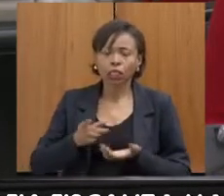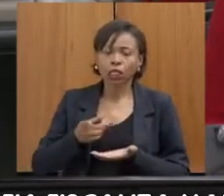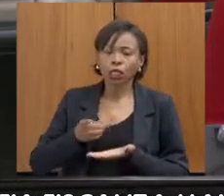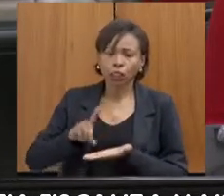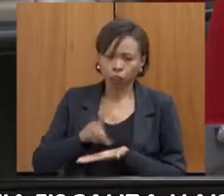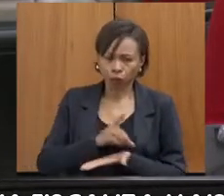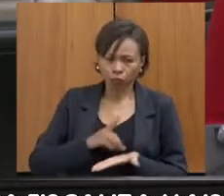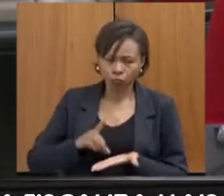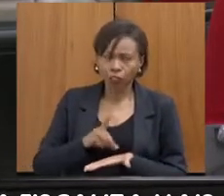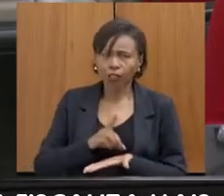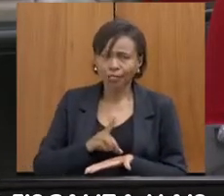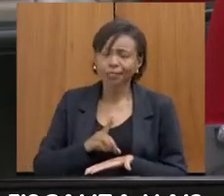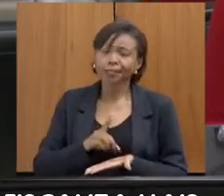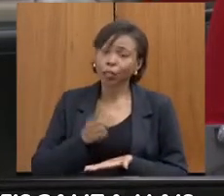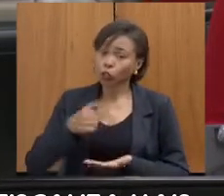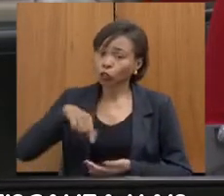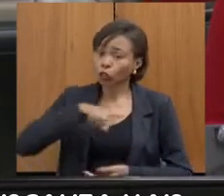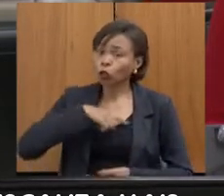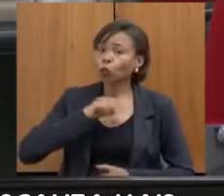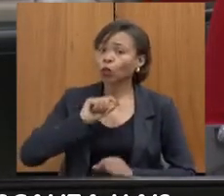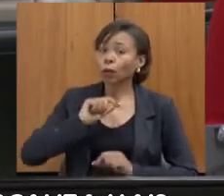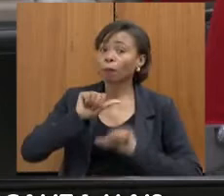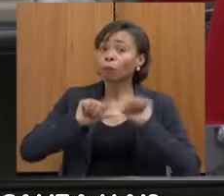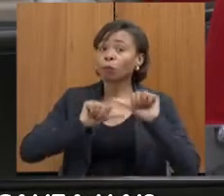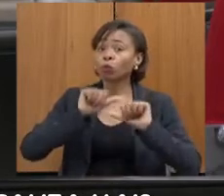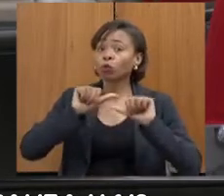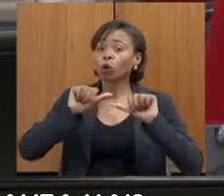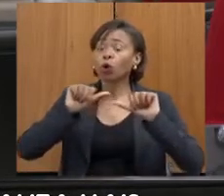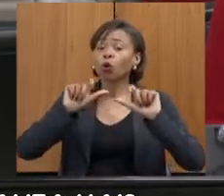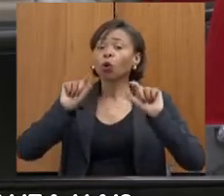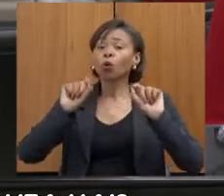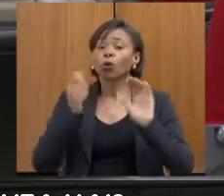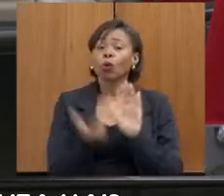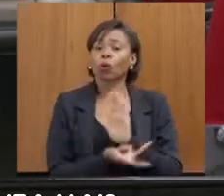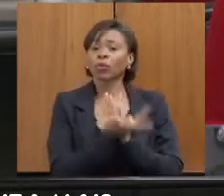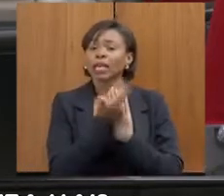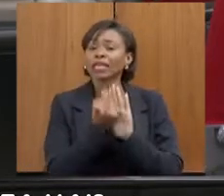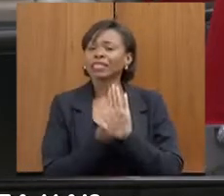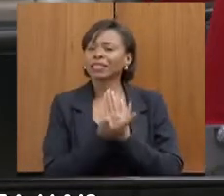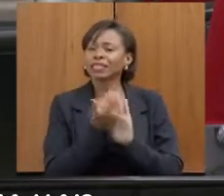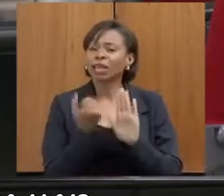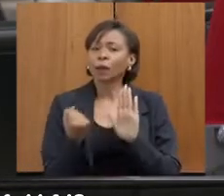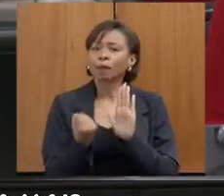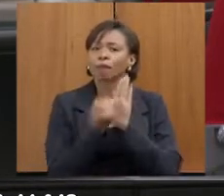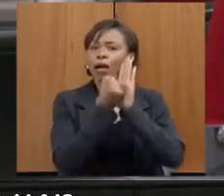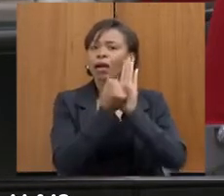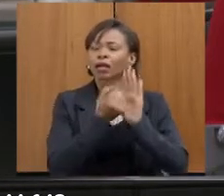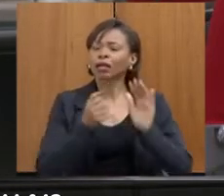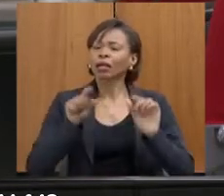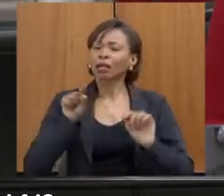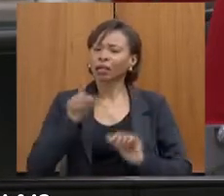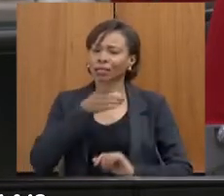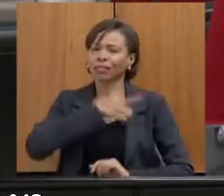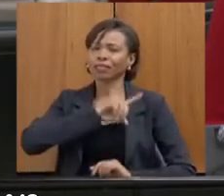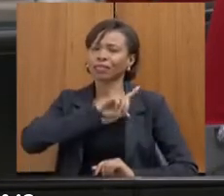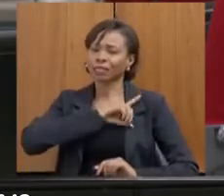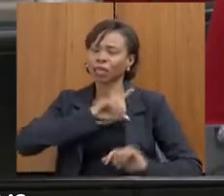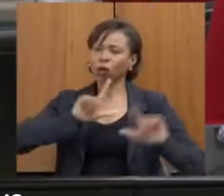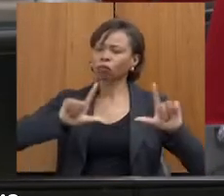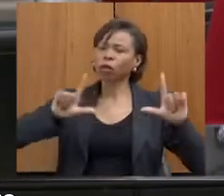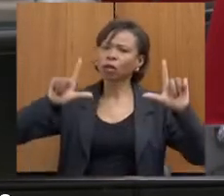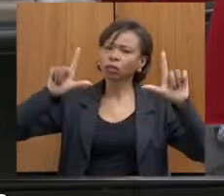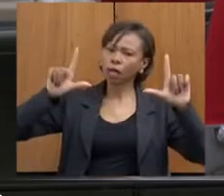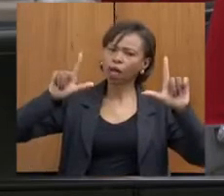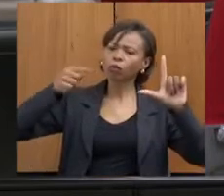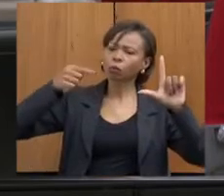pessoal, modificou o layout da delegacia, sabe? Com cartazes, com placas, com faixas de empoderamento, de